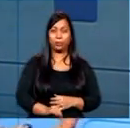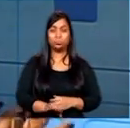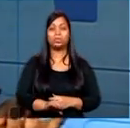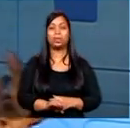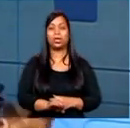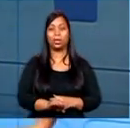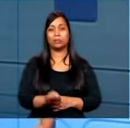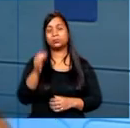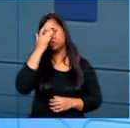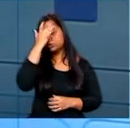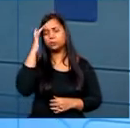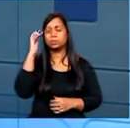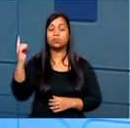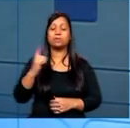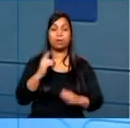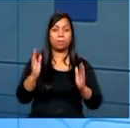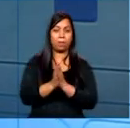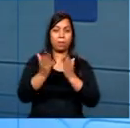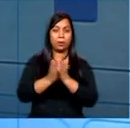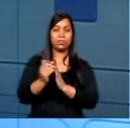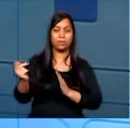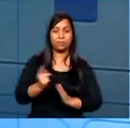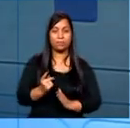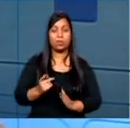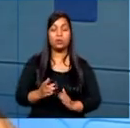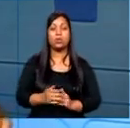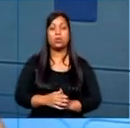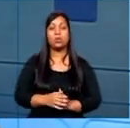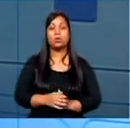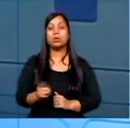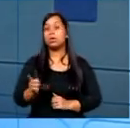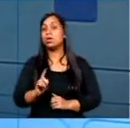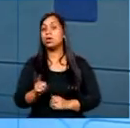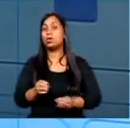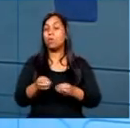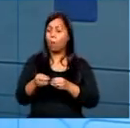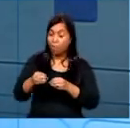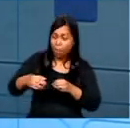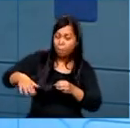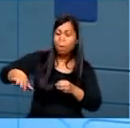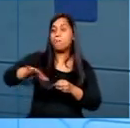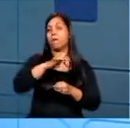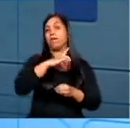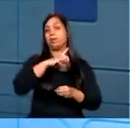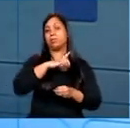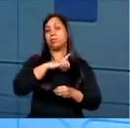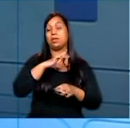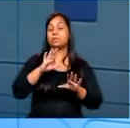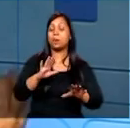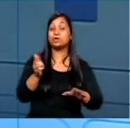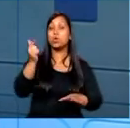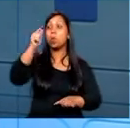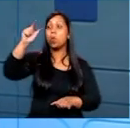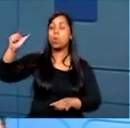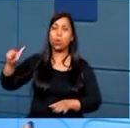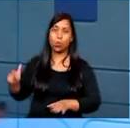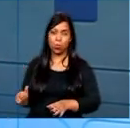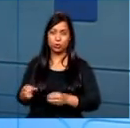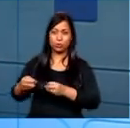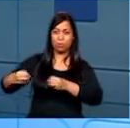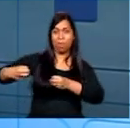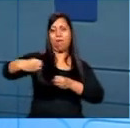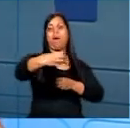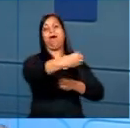% dessas pessoas vindas da periferia. Não necessariamente do bairro em que a escola se encontra, mas de outros bairros